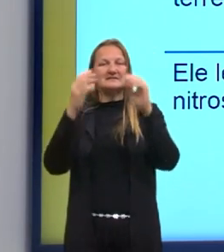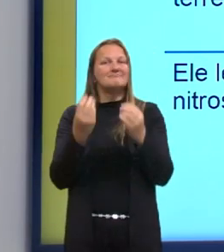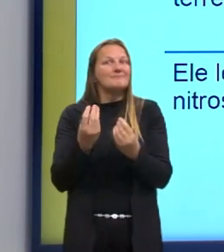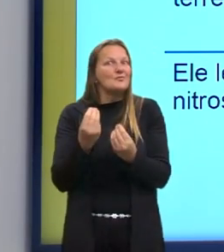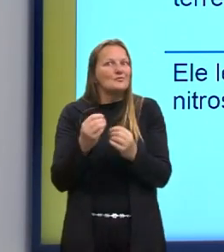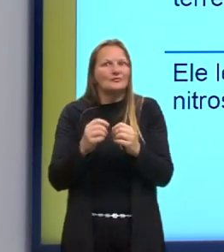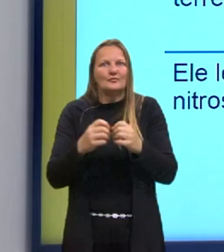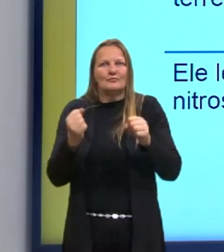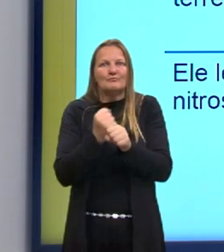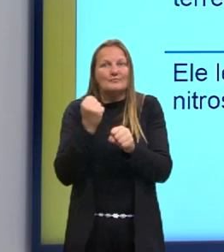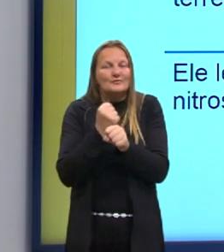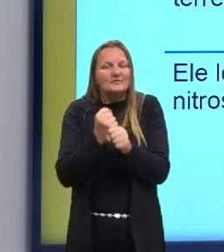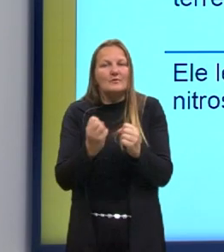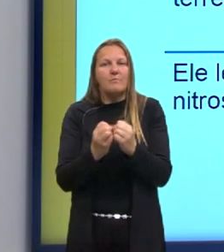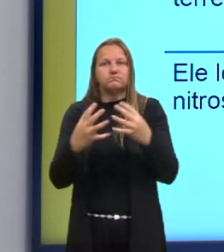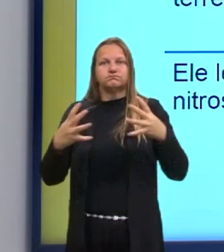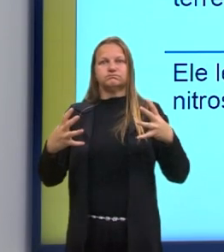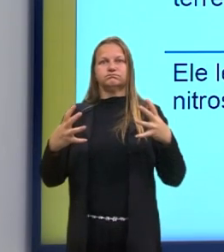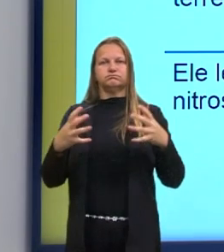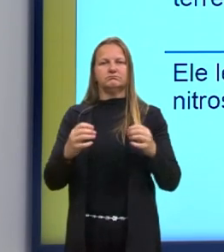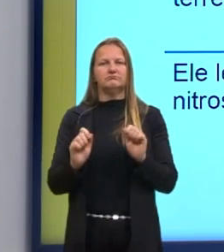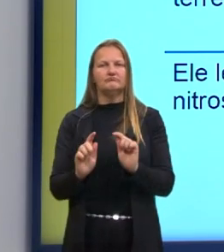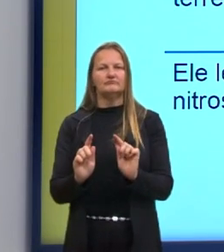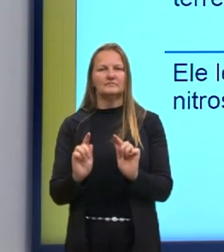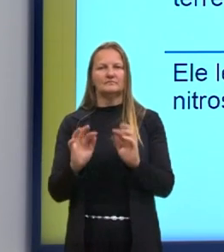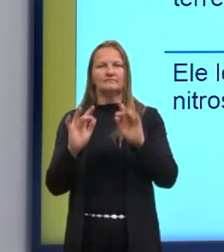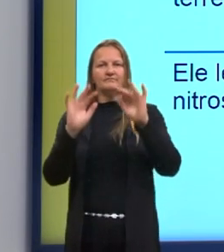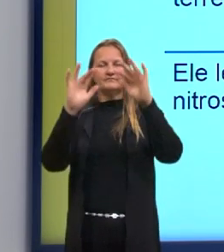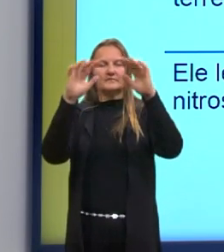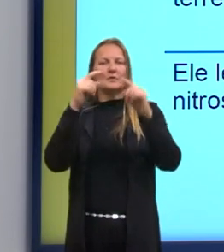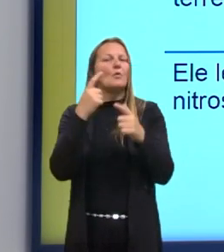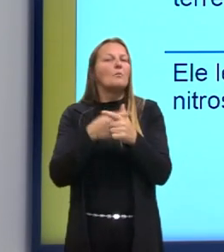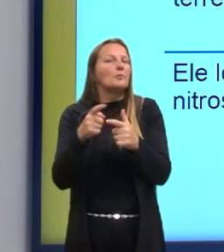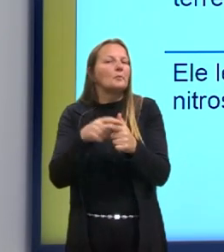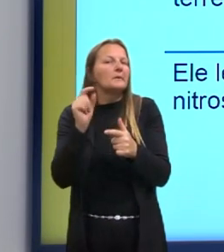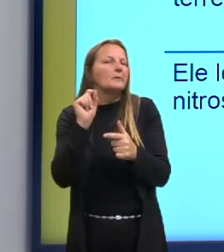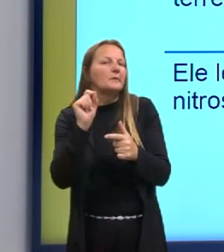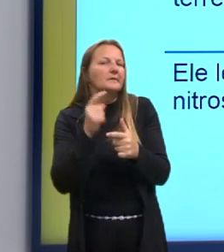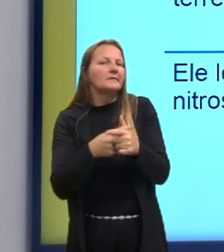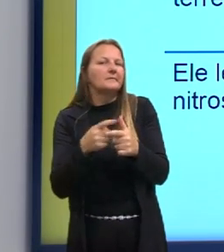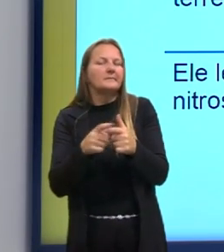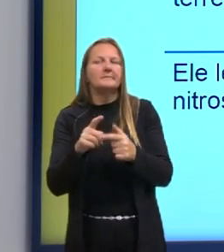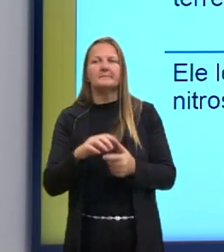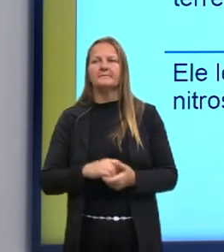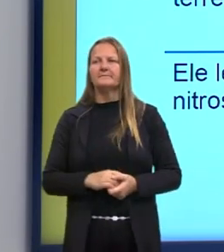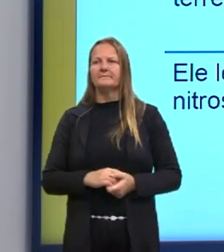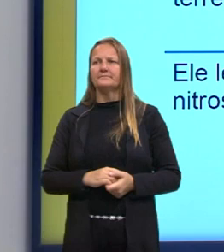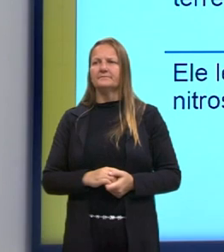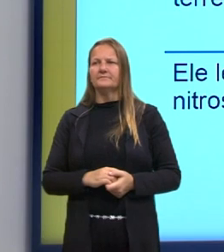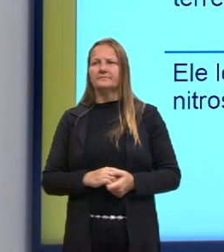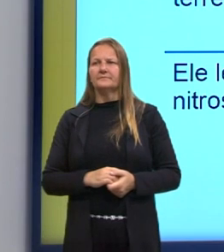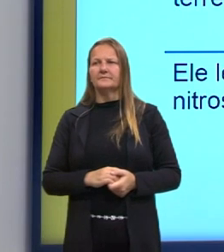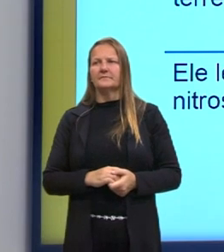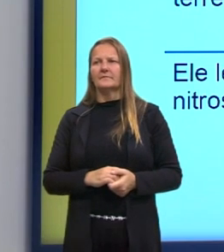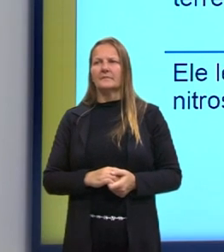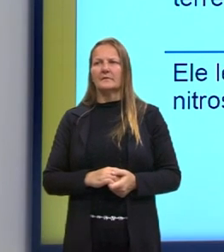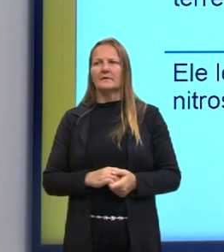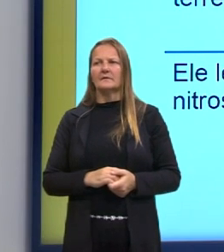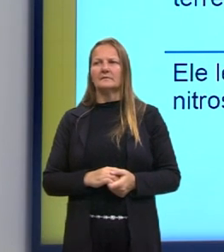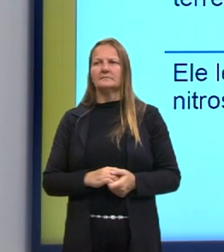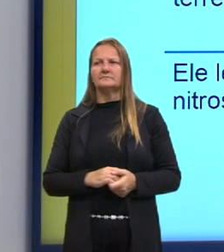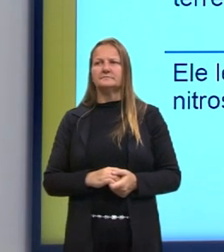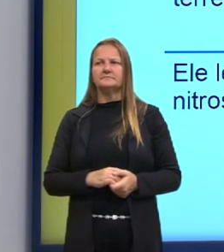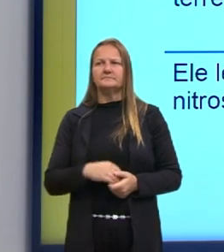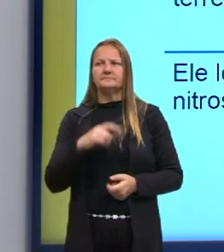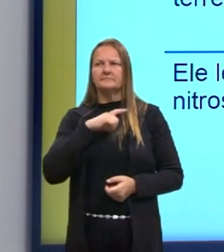Tá, o que que isso acontece? Qual é o problema de tudo isso? Ele lentamente corrói, então, a resiliência